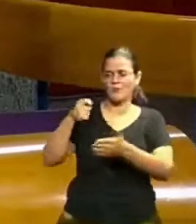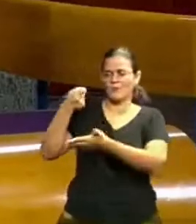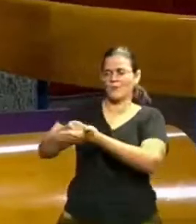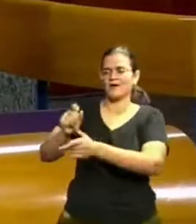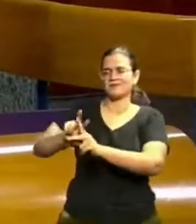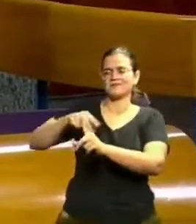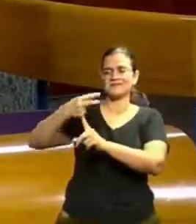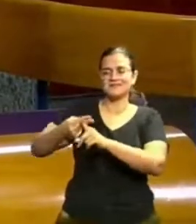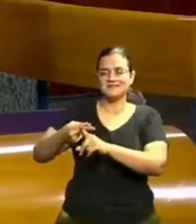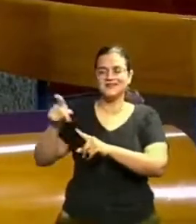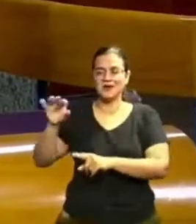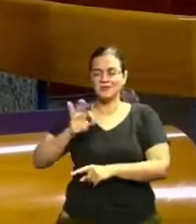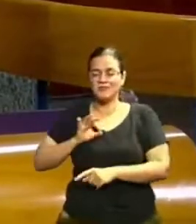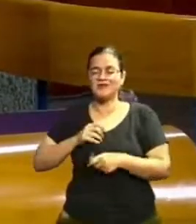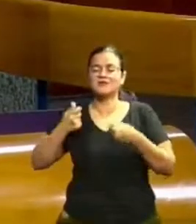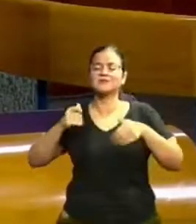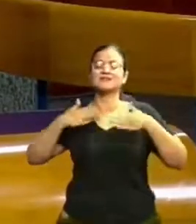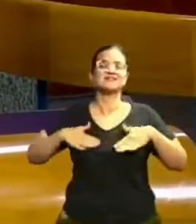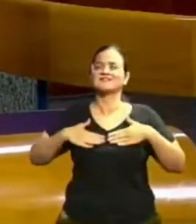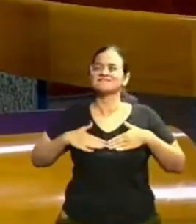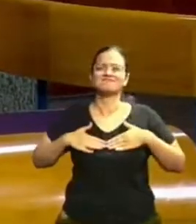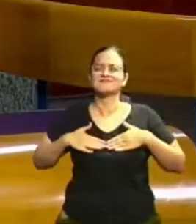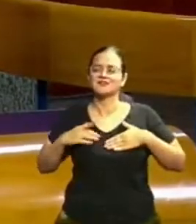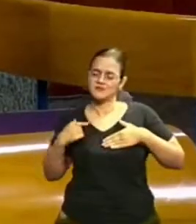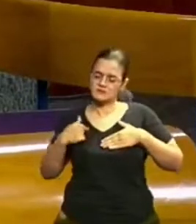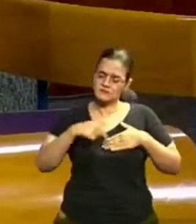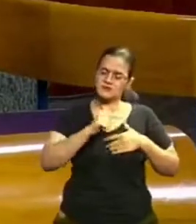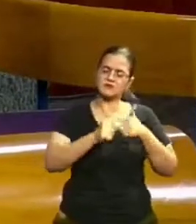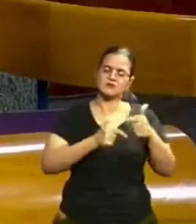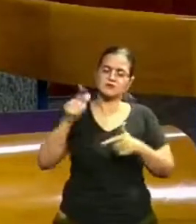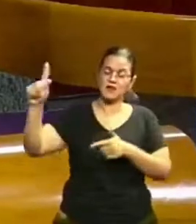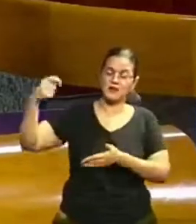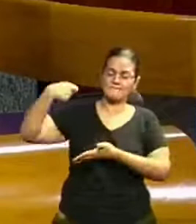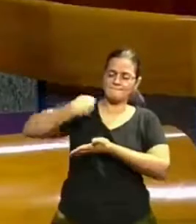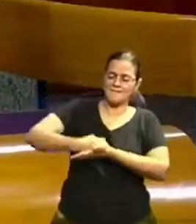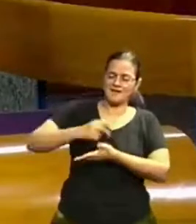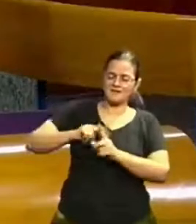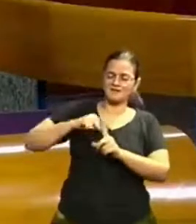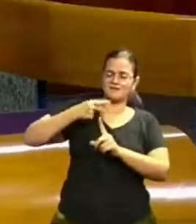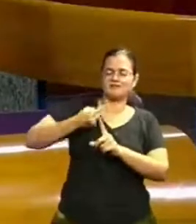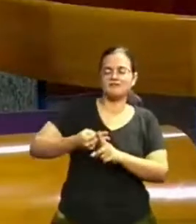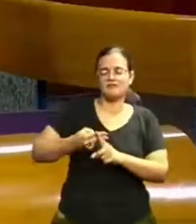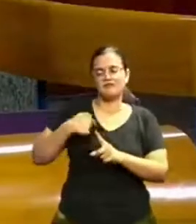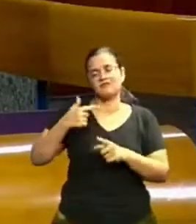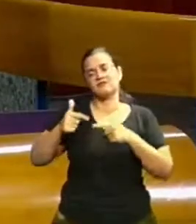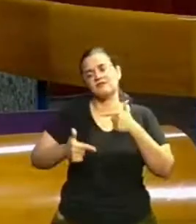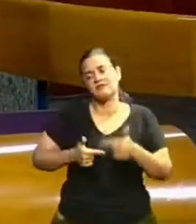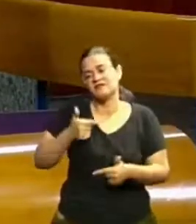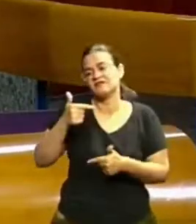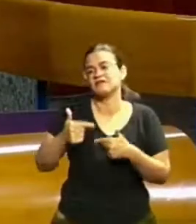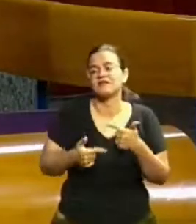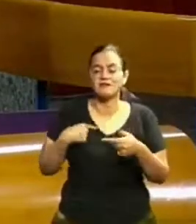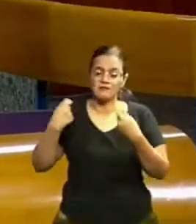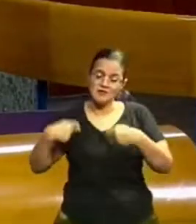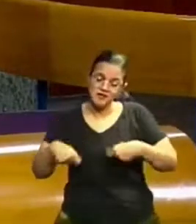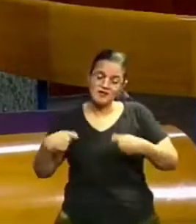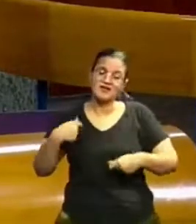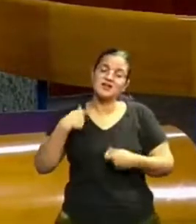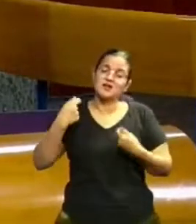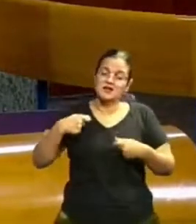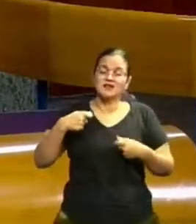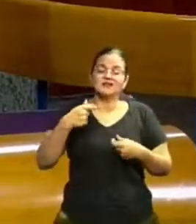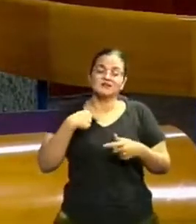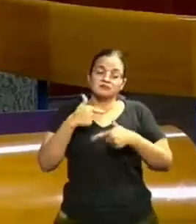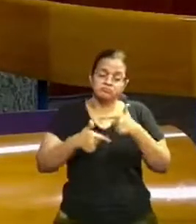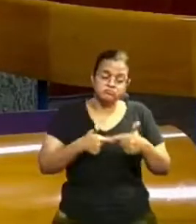Então, enquanto o policial tem que descansar mais o bombeiro, o Estado compra a folga deles. Estou precisando de você, o Estado fala.